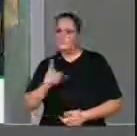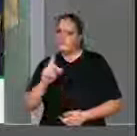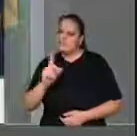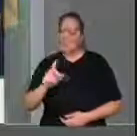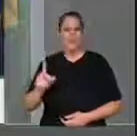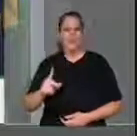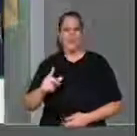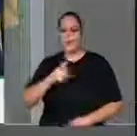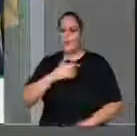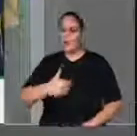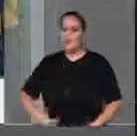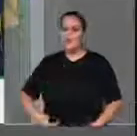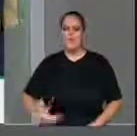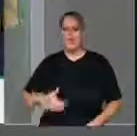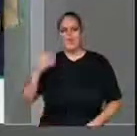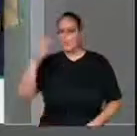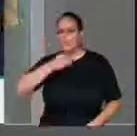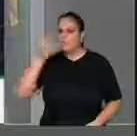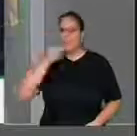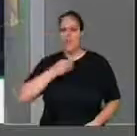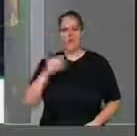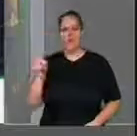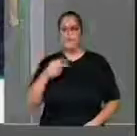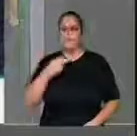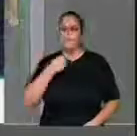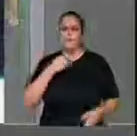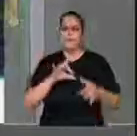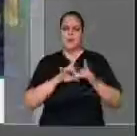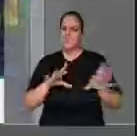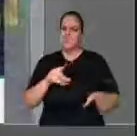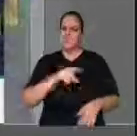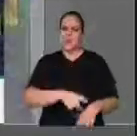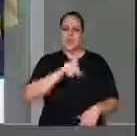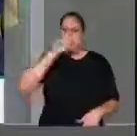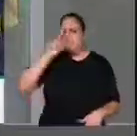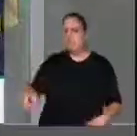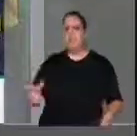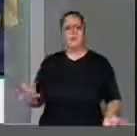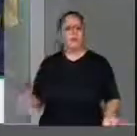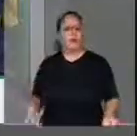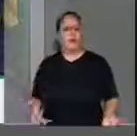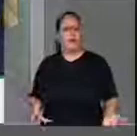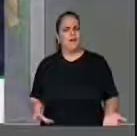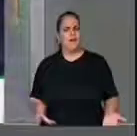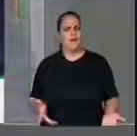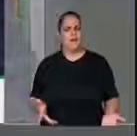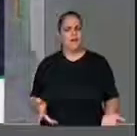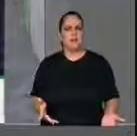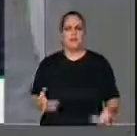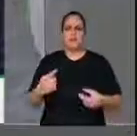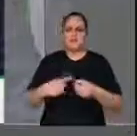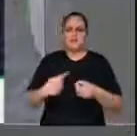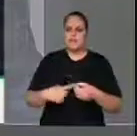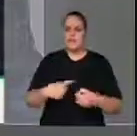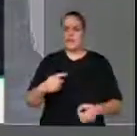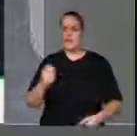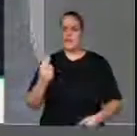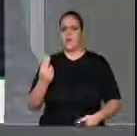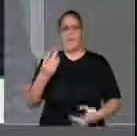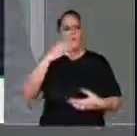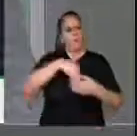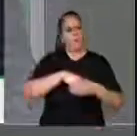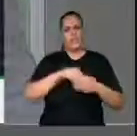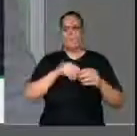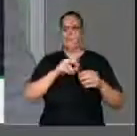aceitar que o crime comande a sua cidade ou até mesmo aquele sistema prisional. Eu sinto